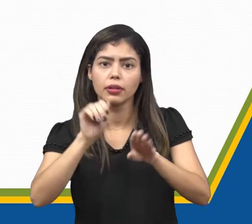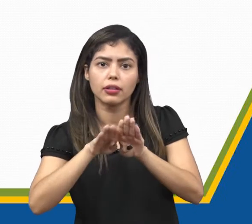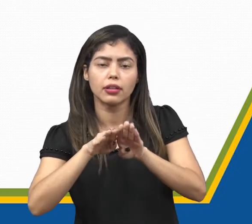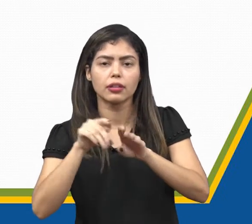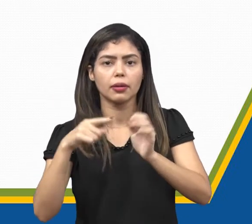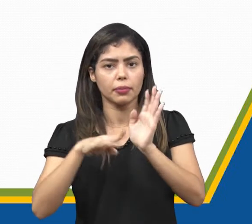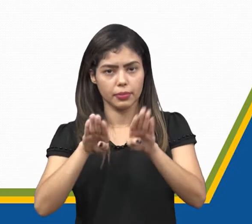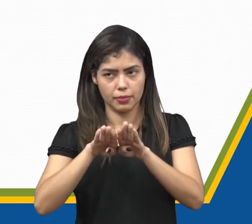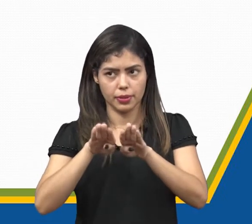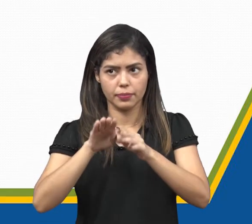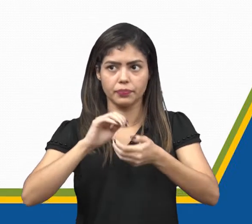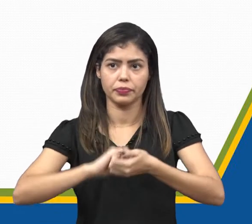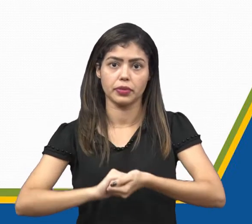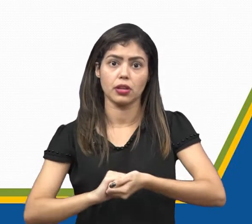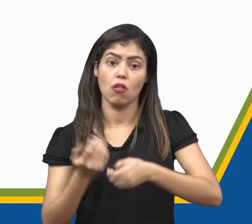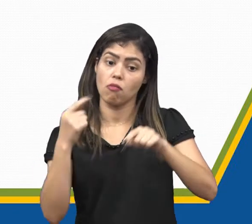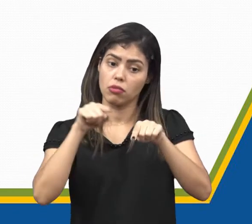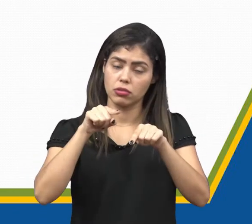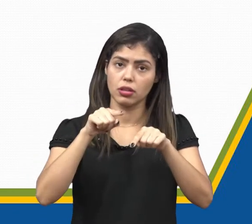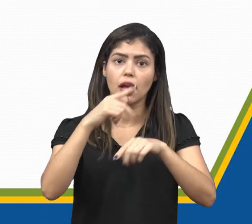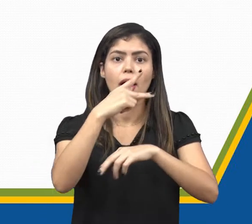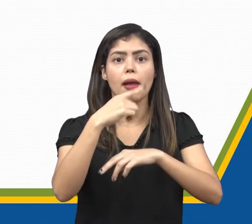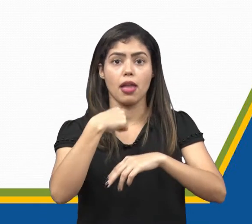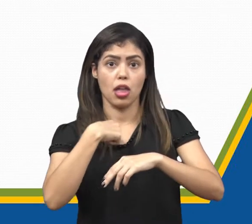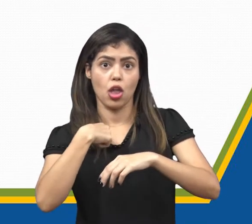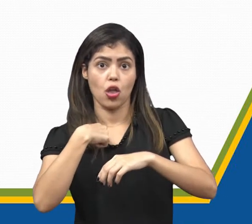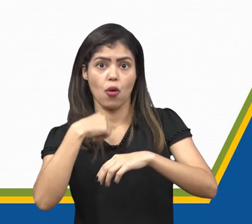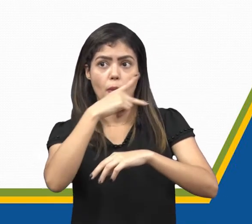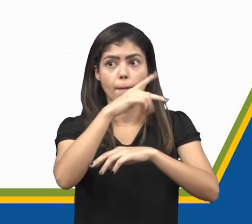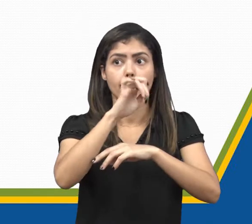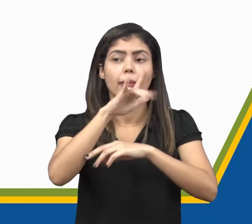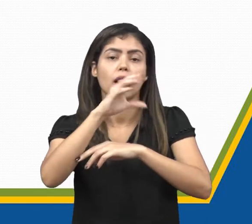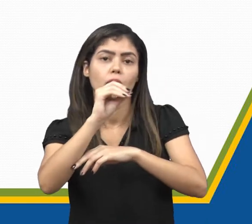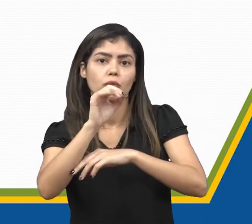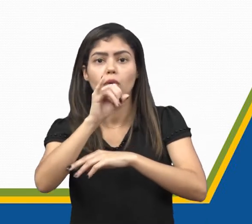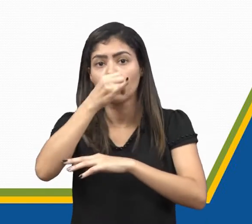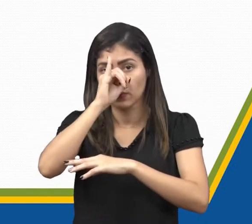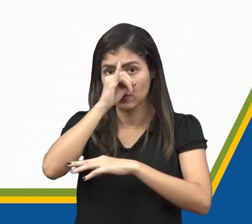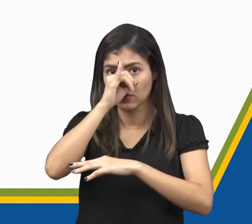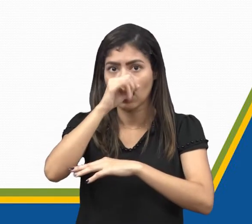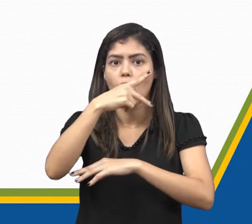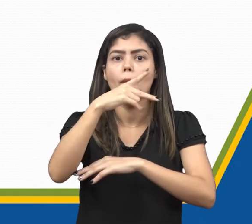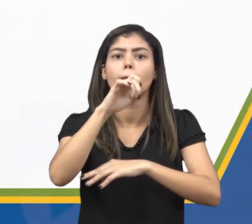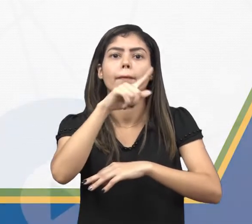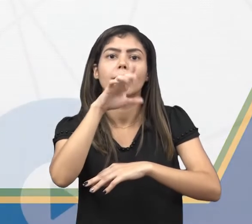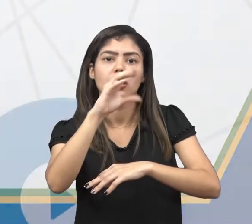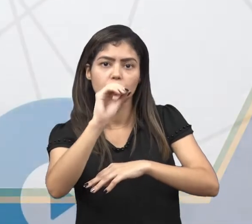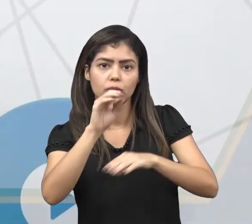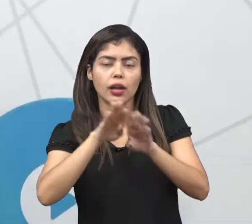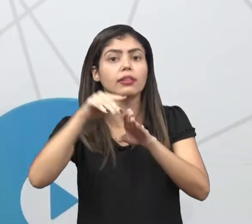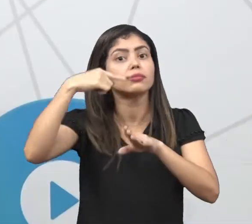enquanto cabelo. Portanto, a gente dizia assim, eu pelo o porco. Esse pelo verbo era acentuado para